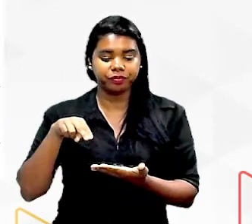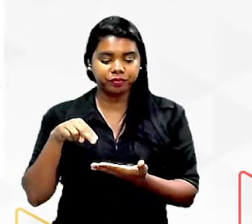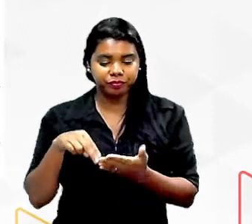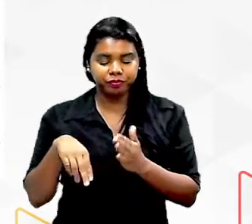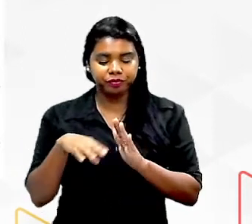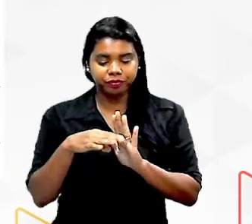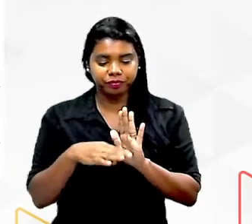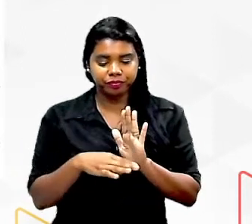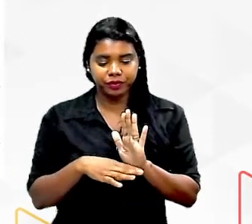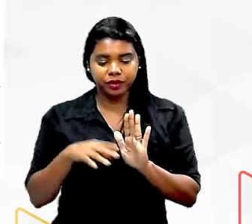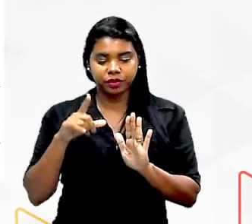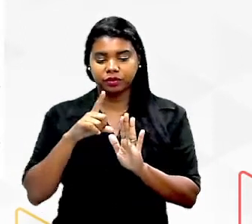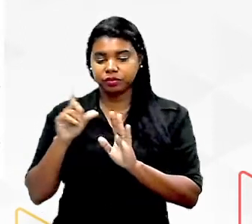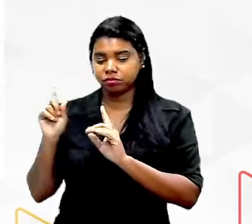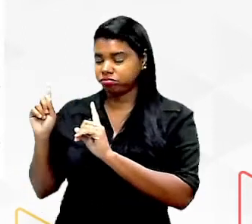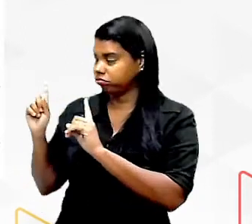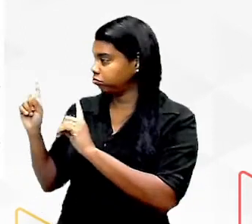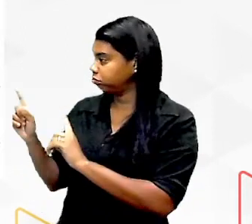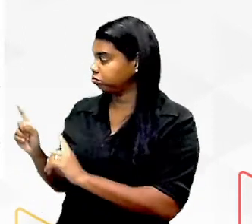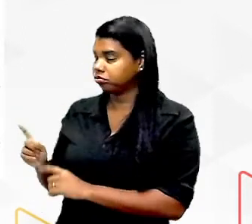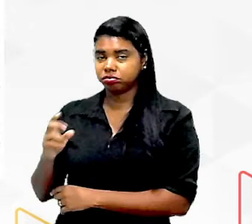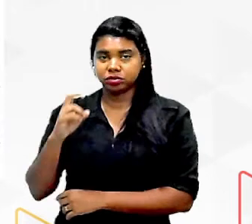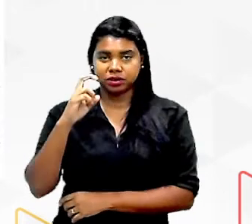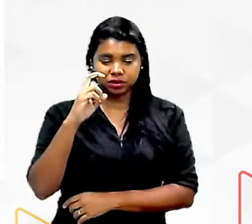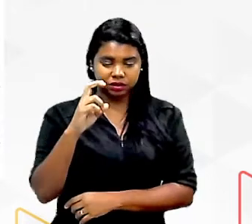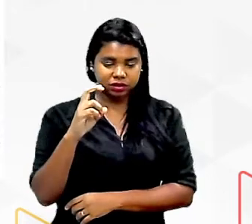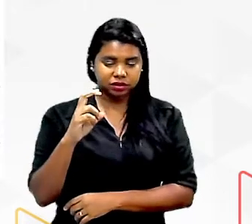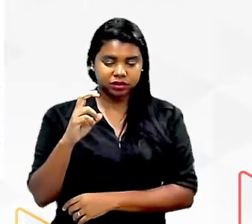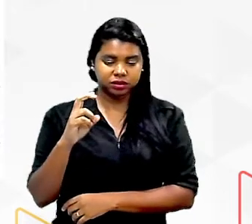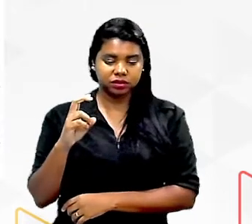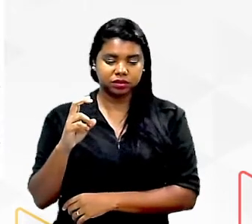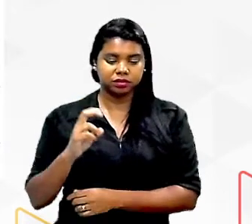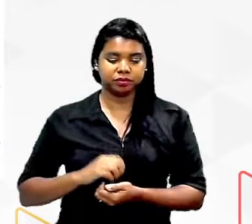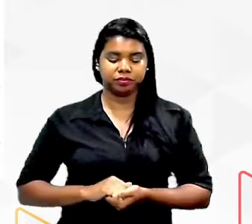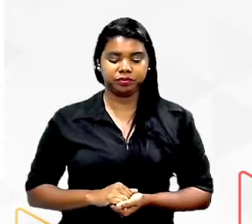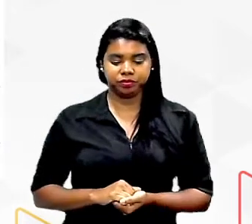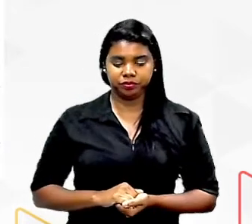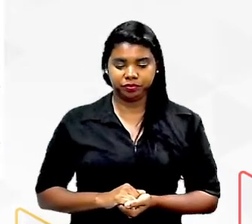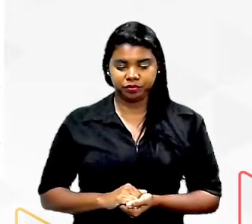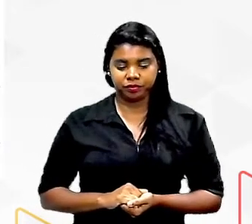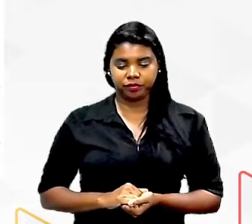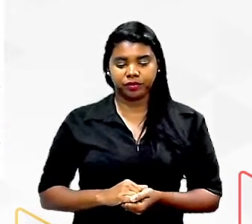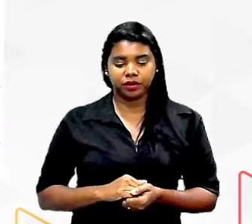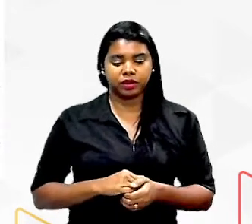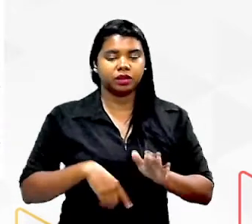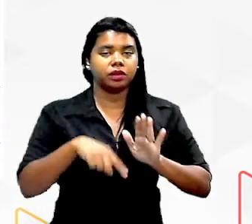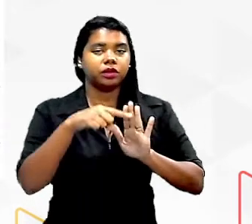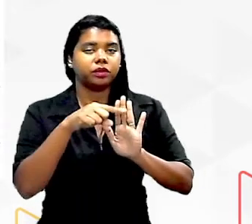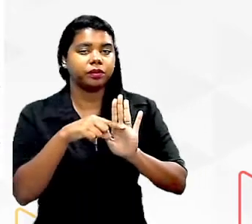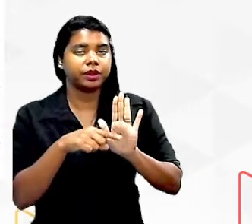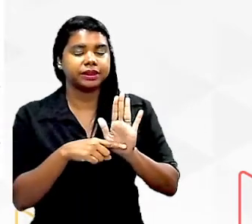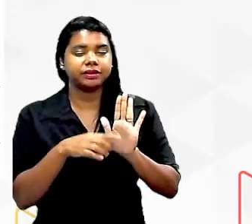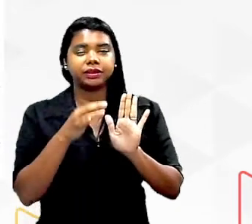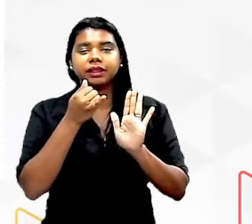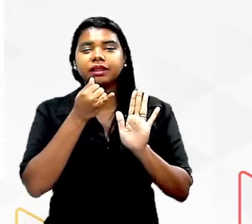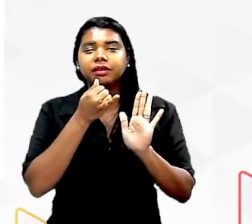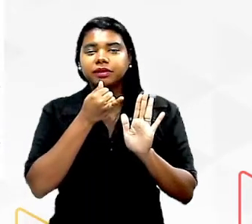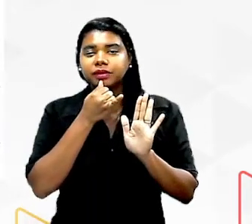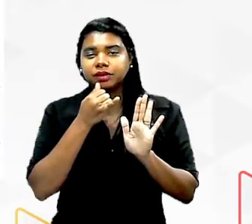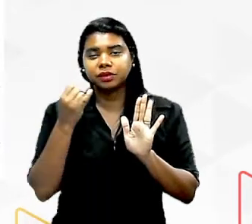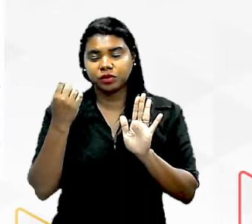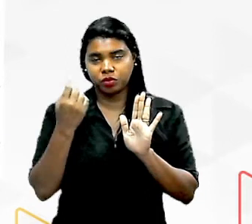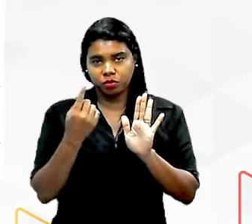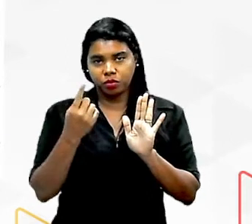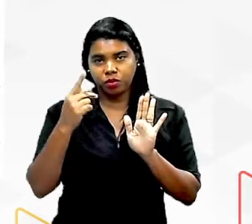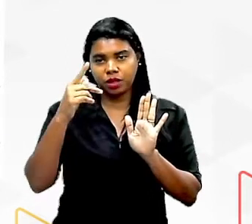cias quando eu tenho aí por exemplo 5 carbonos na composição a gente vai classificar aquele carboidrato como uma pentose